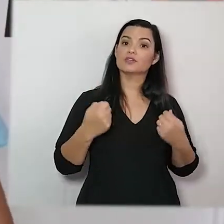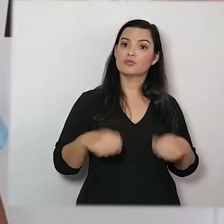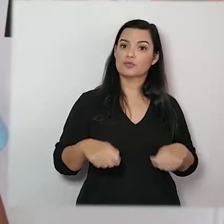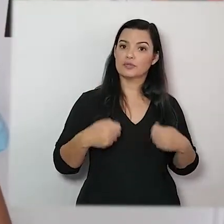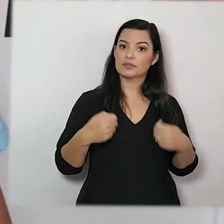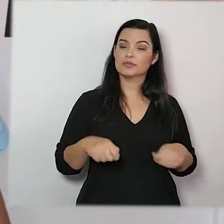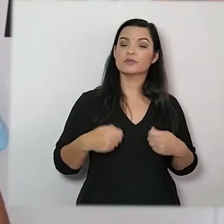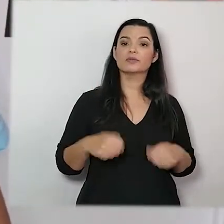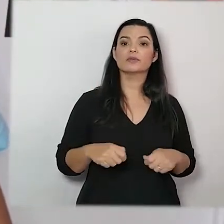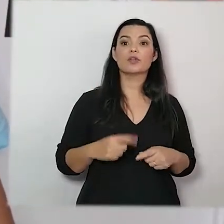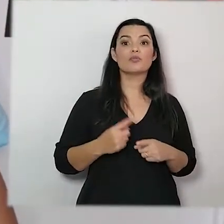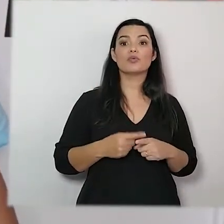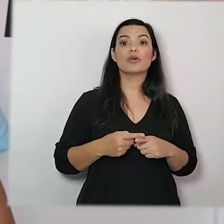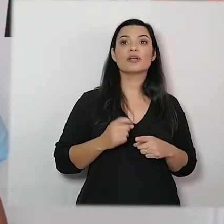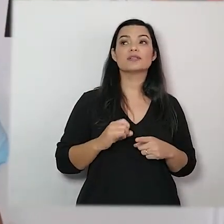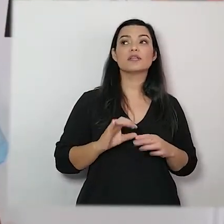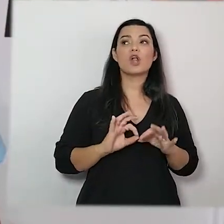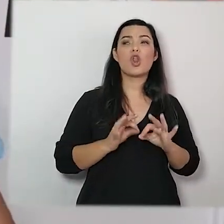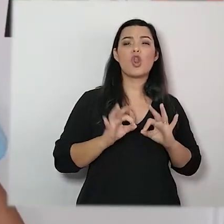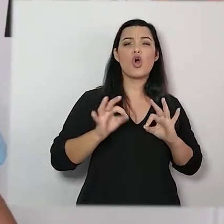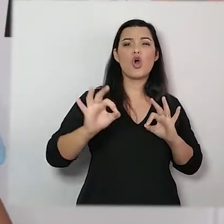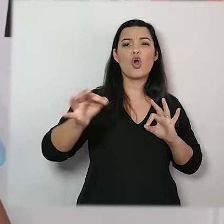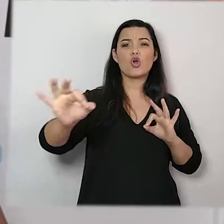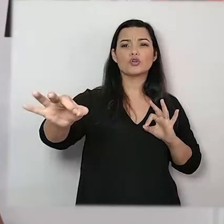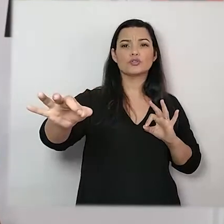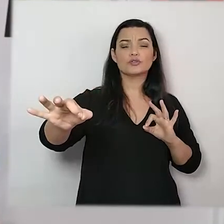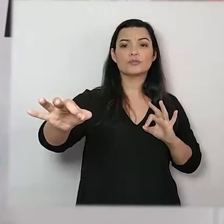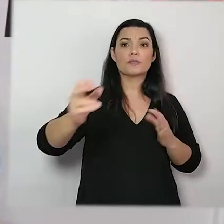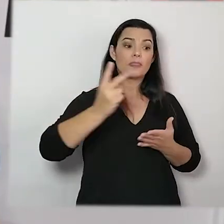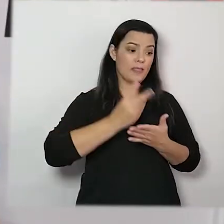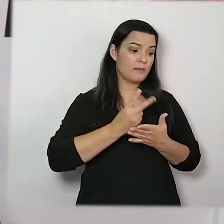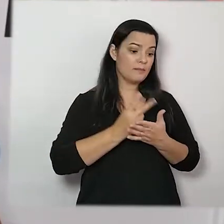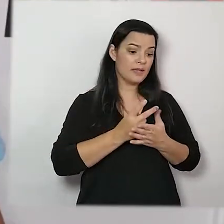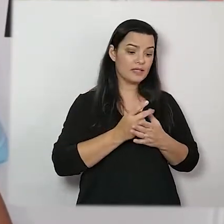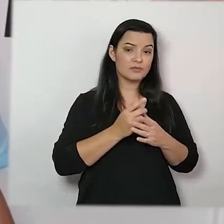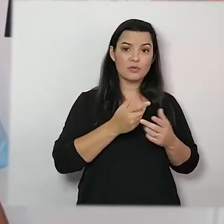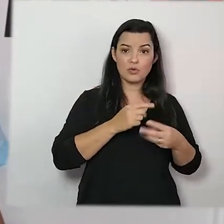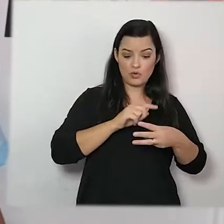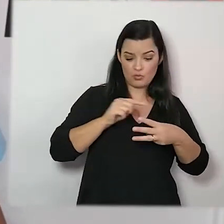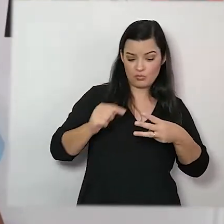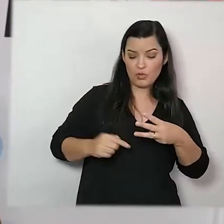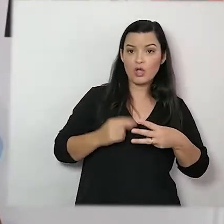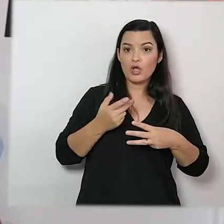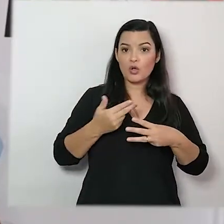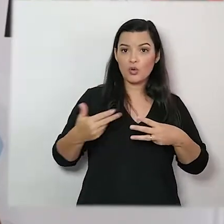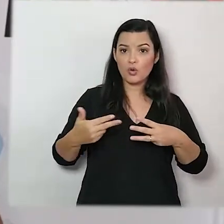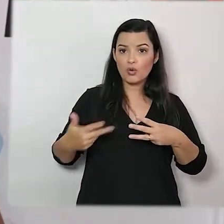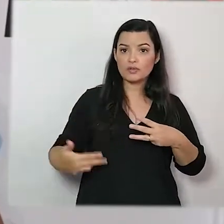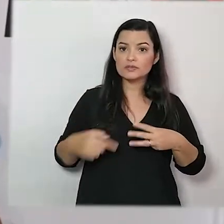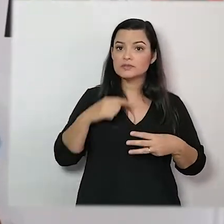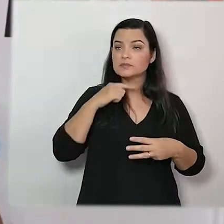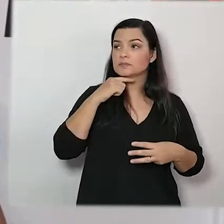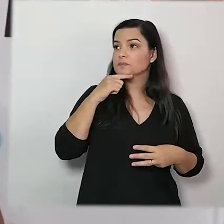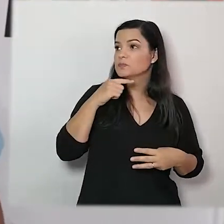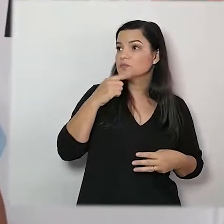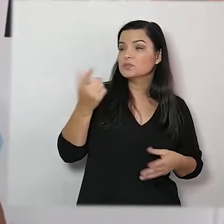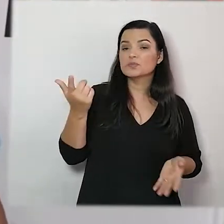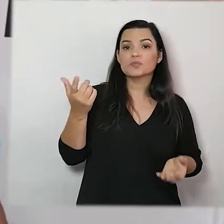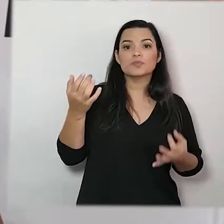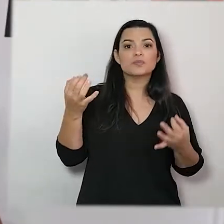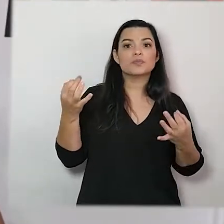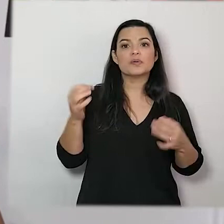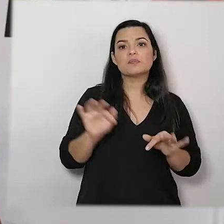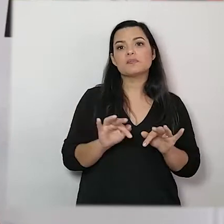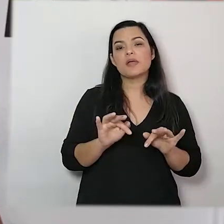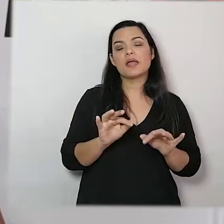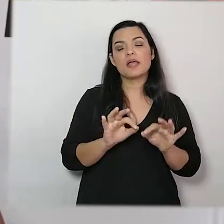porque se ela for muito longa, mesmo esses instrumentos não nos possibilita uma medida tão